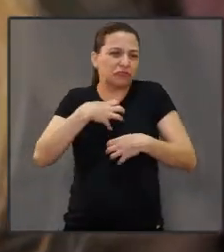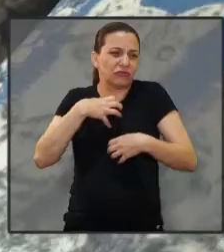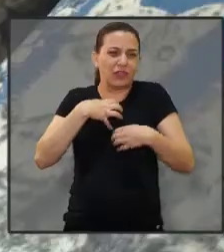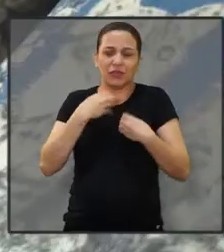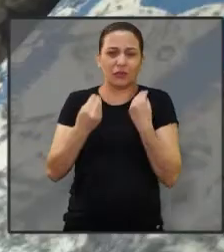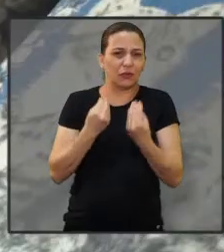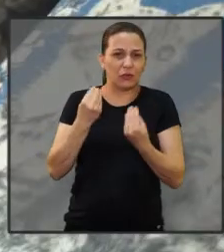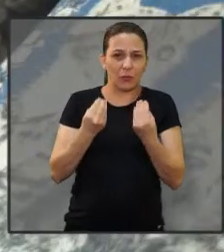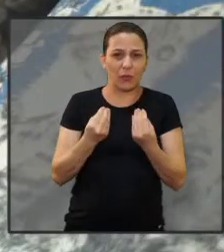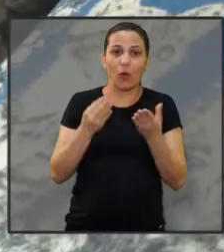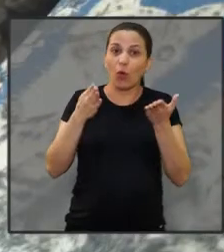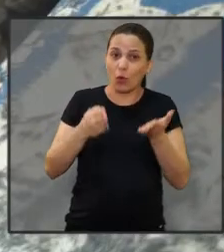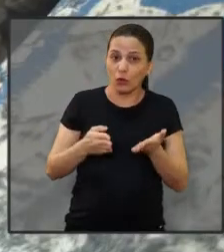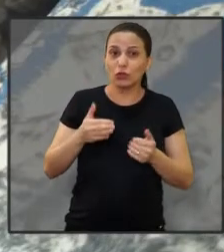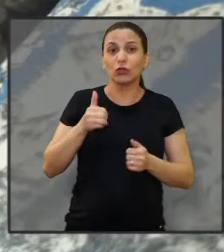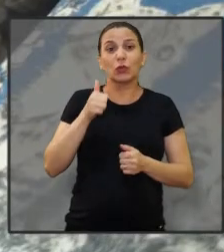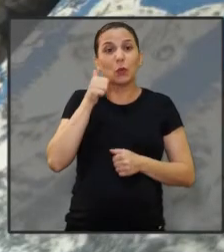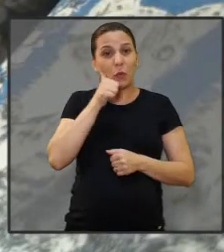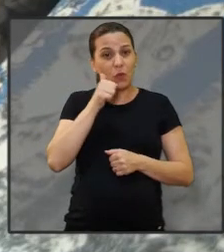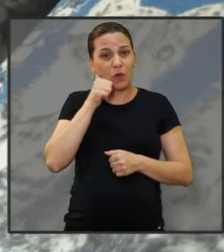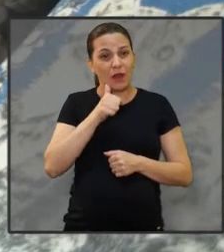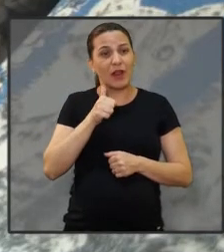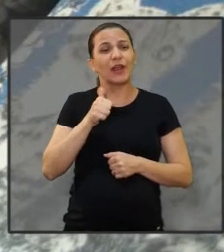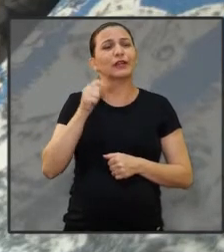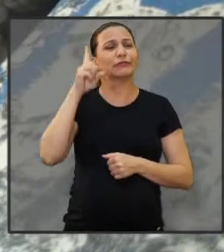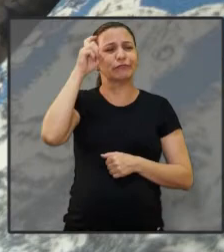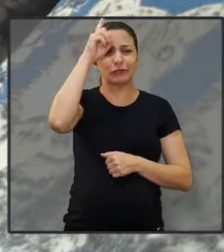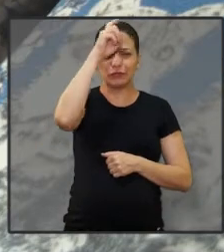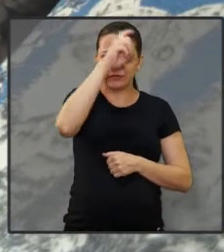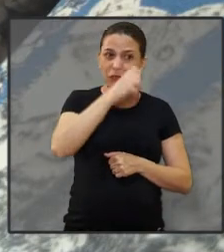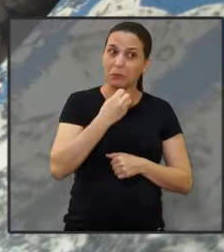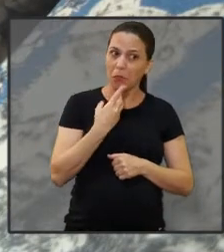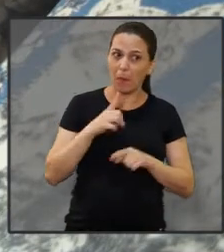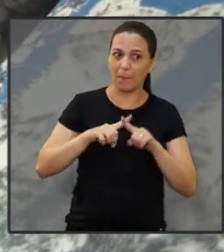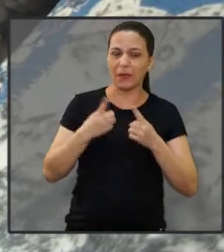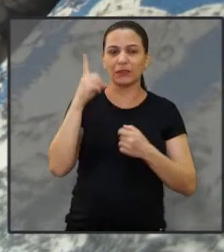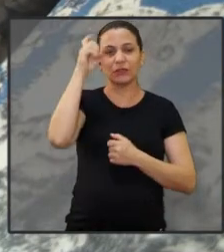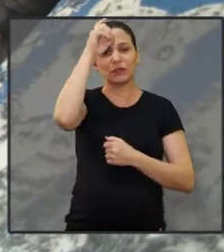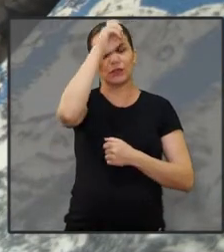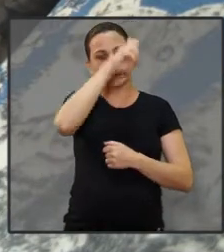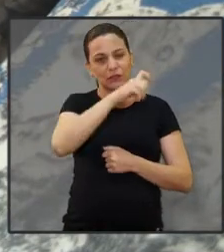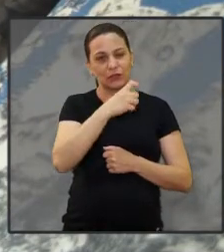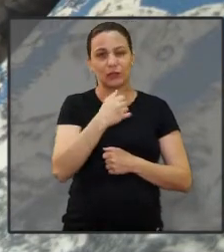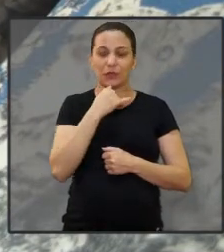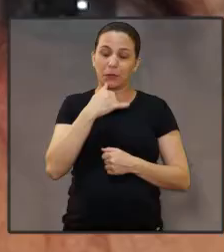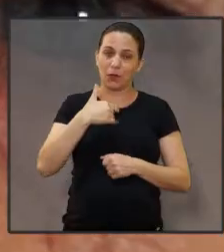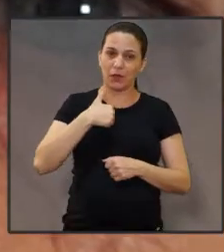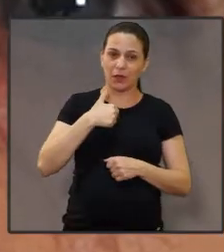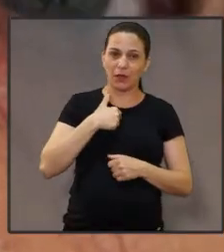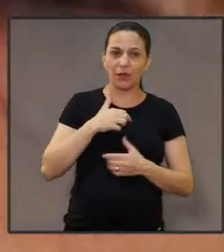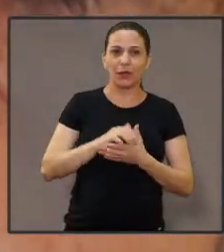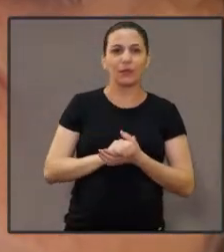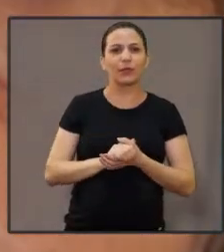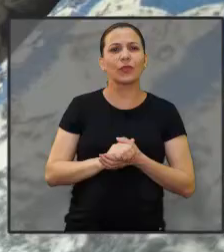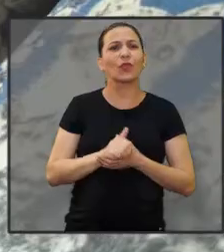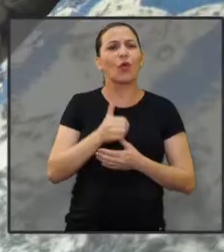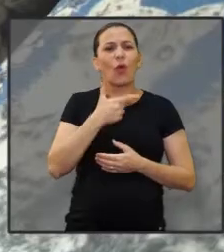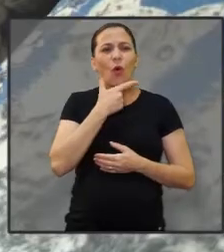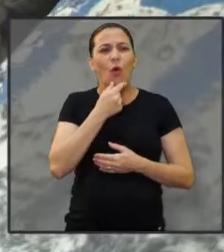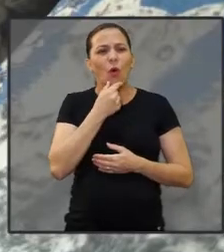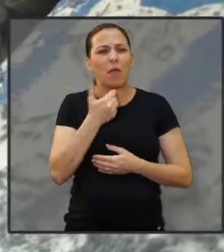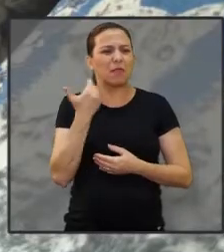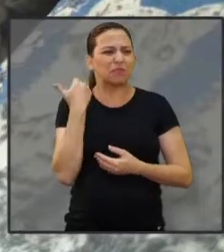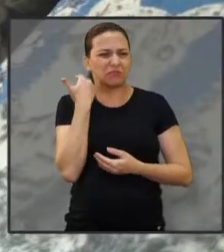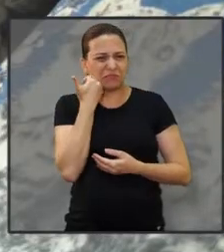Então, hoje em dia, ser mulher é bom, mas é difícil, filha. Principalmente no meu caso, é difícil. O homem pode prontar,